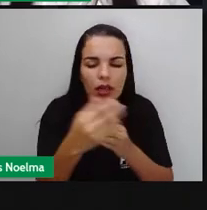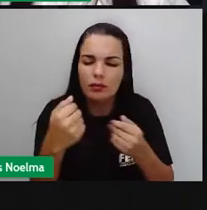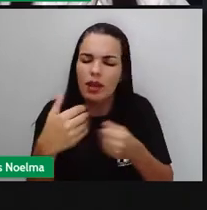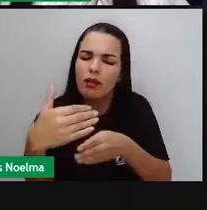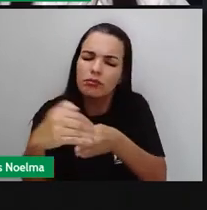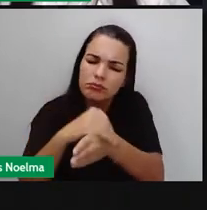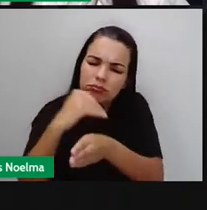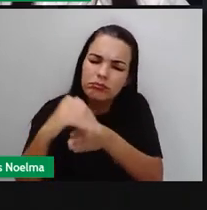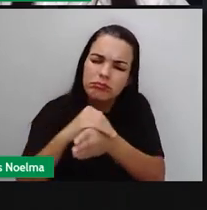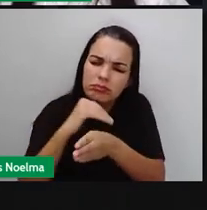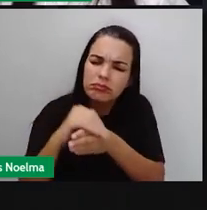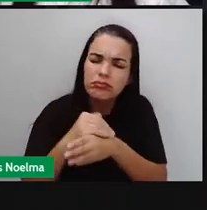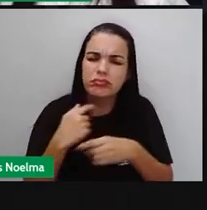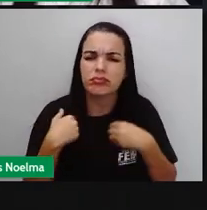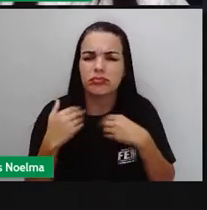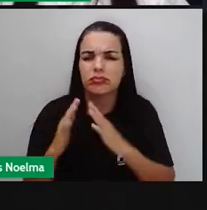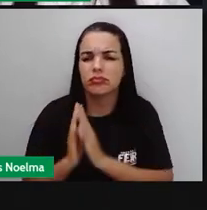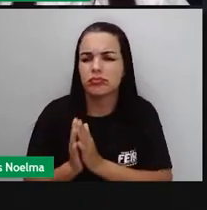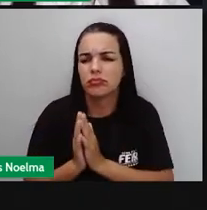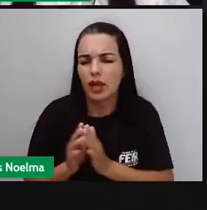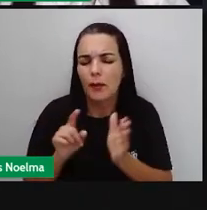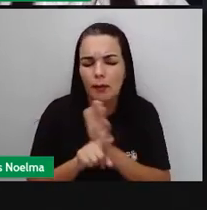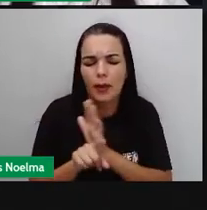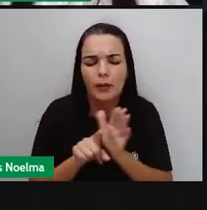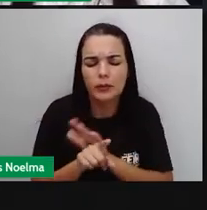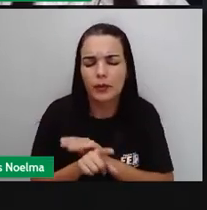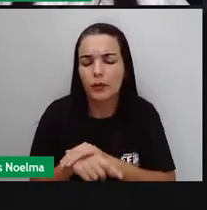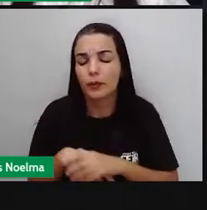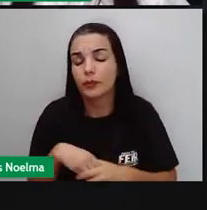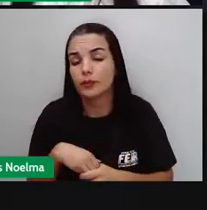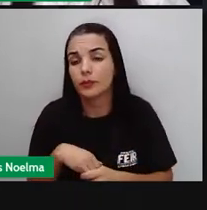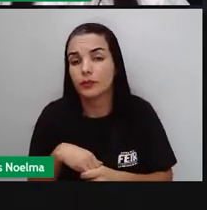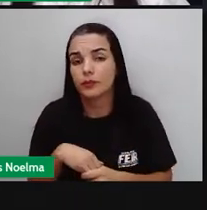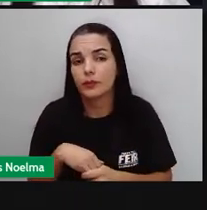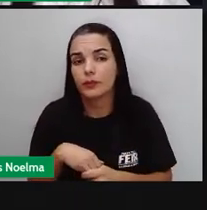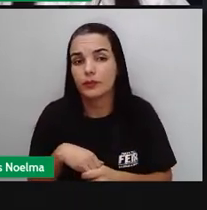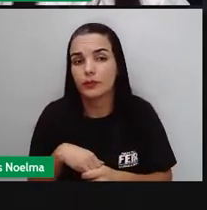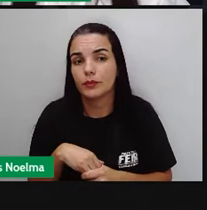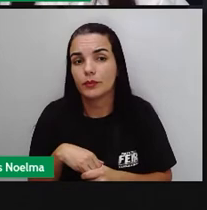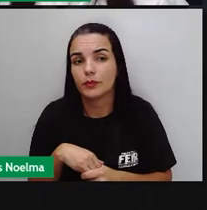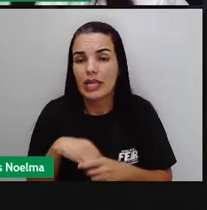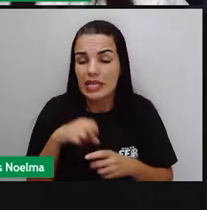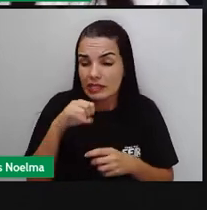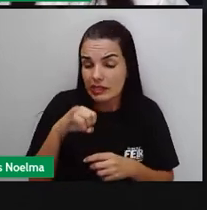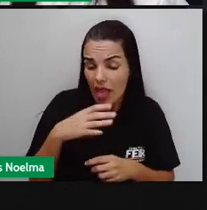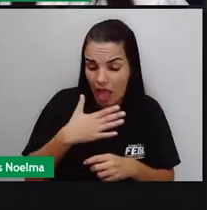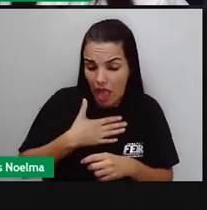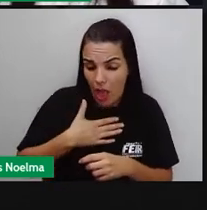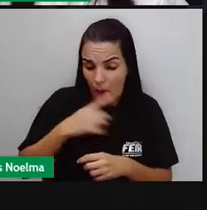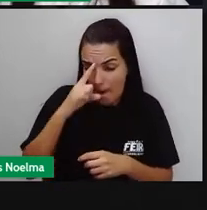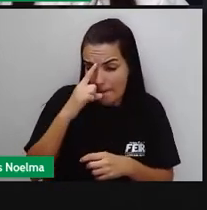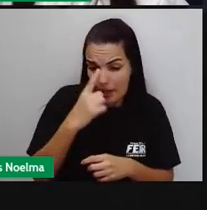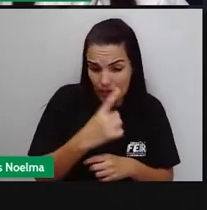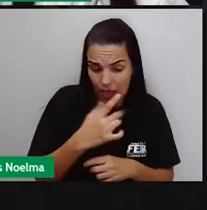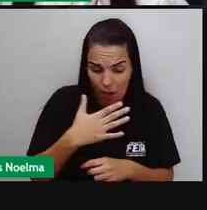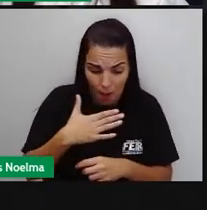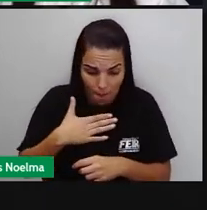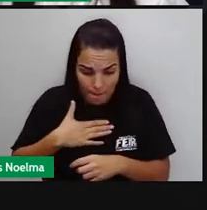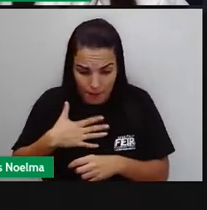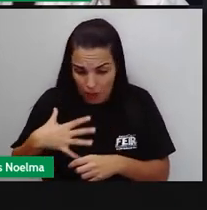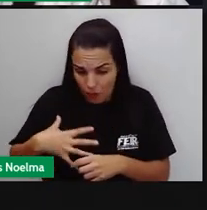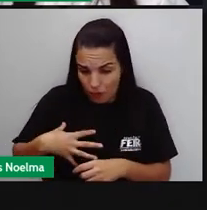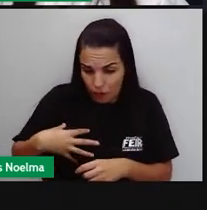para o sábio, o velho conselheiro. Se eu mandar o meu filho